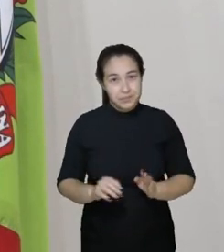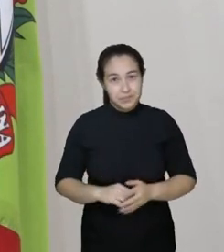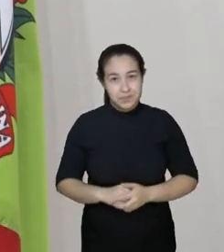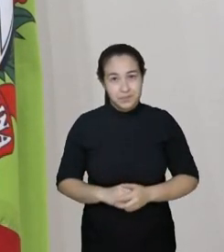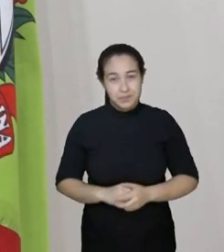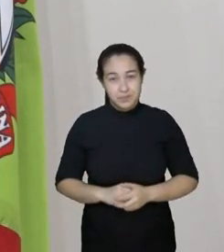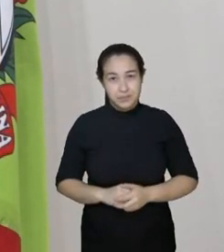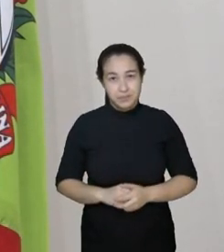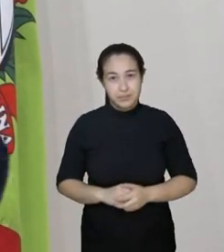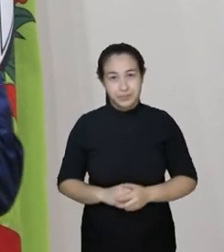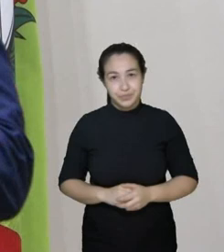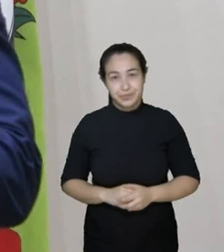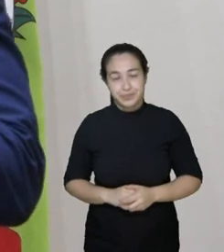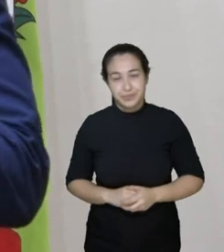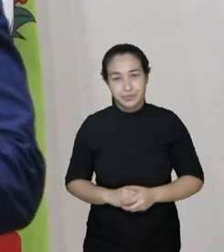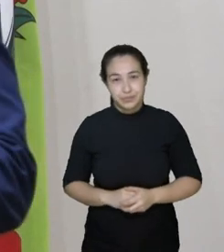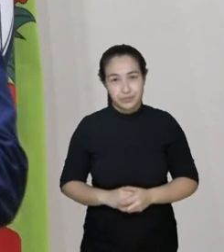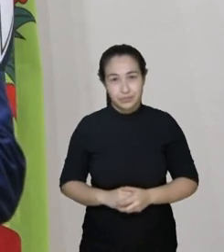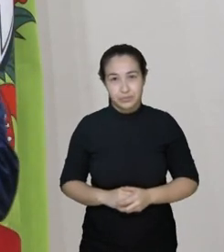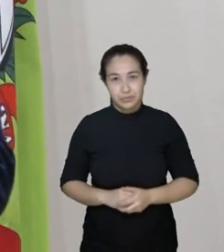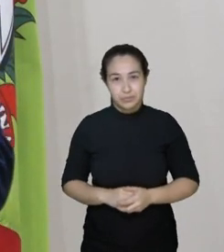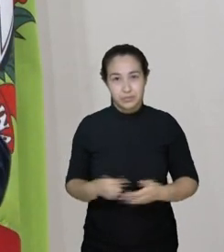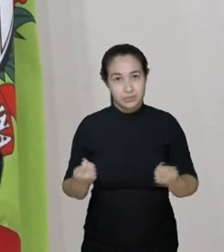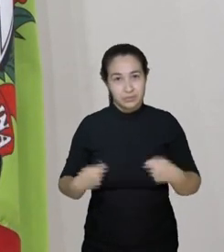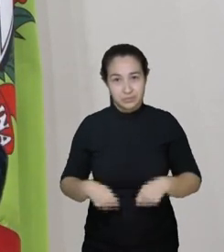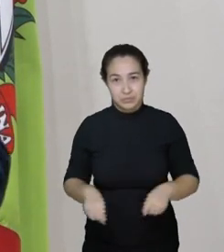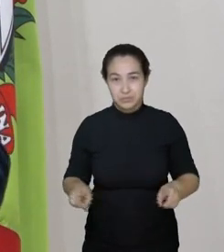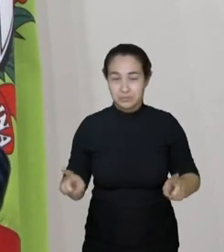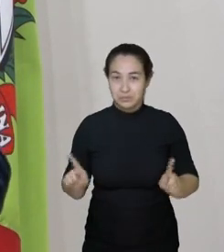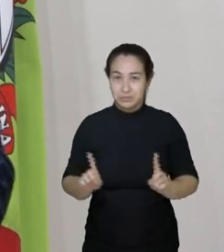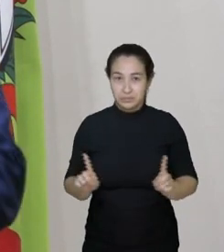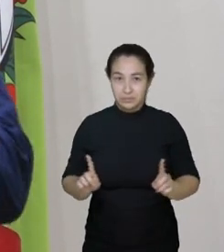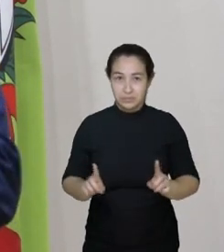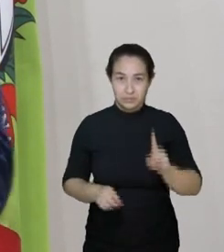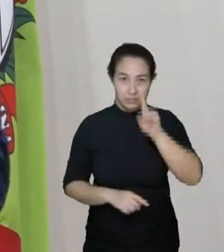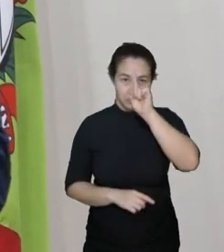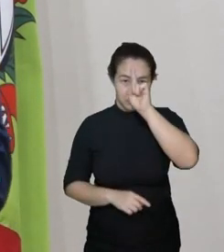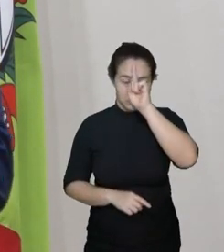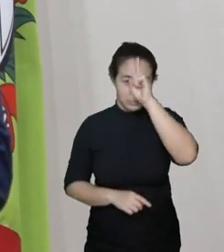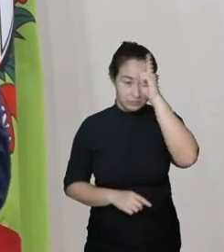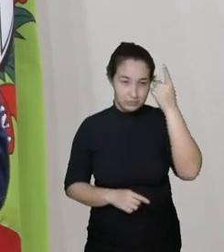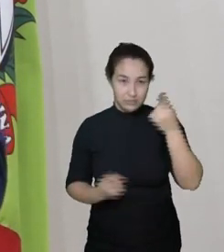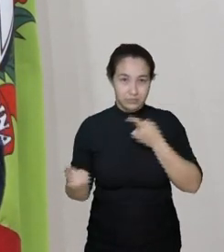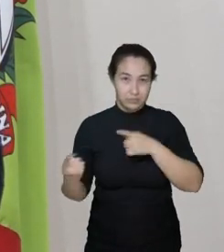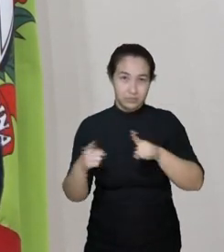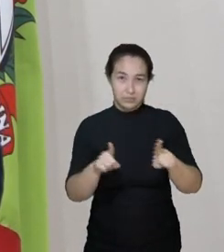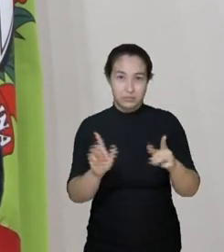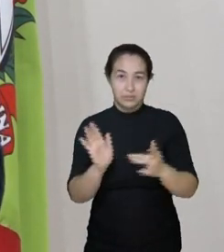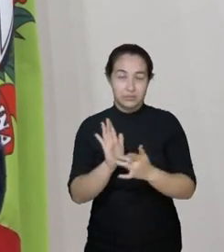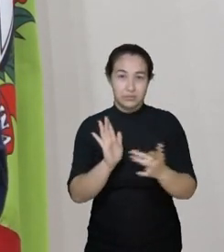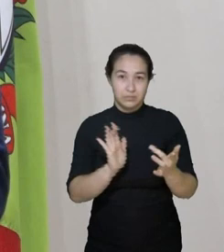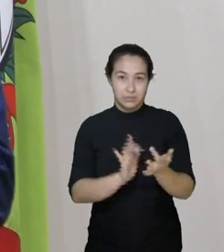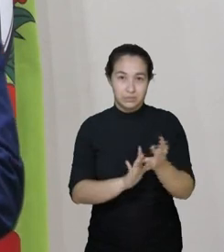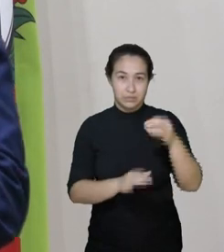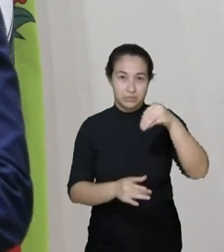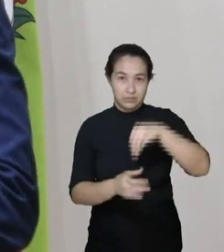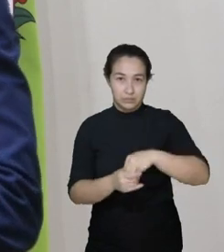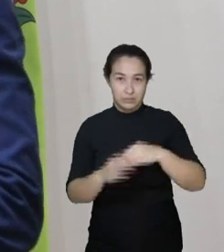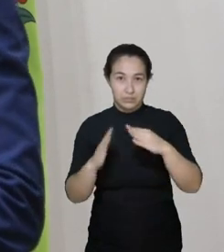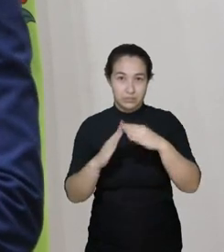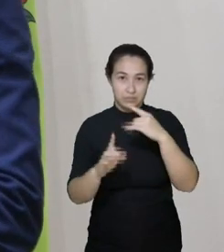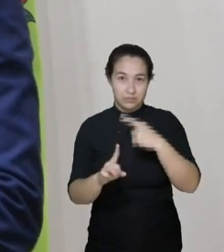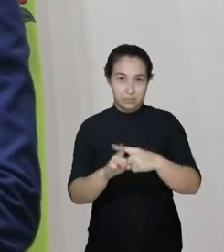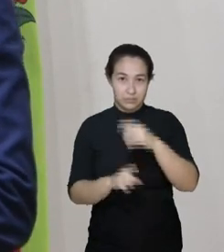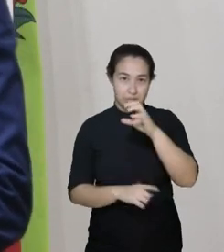Pastores, estou falando que nós não precisamos de uma ideologia anticristã dentro da igreja para defender